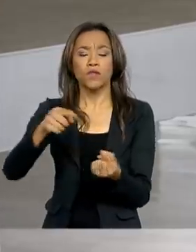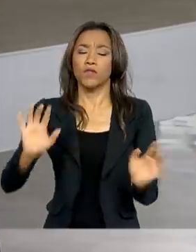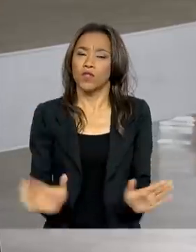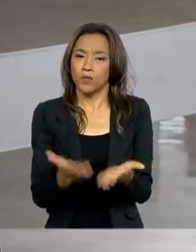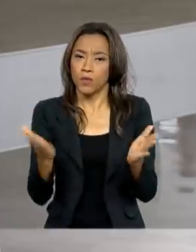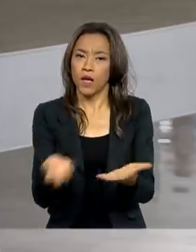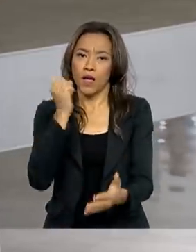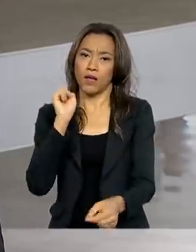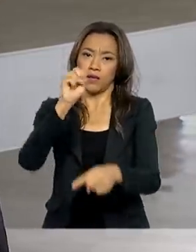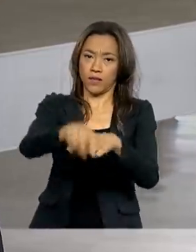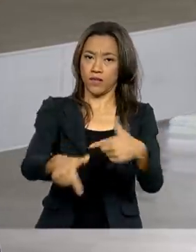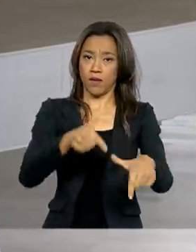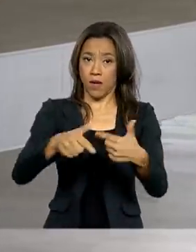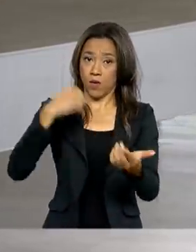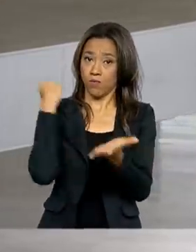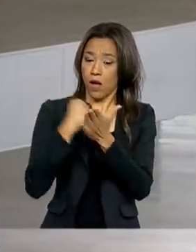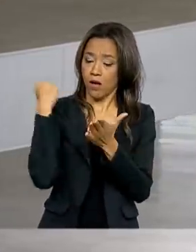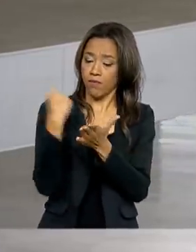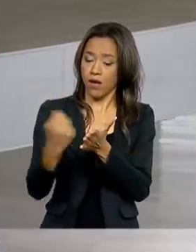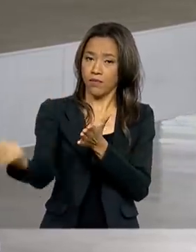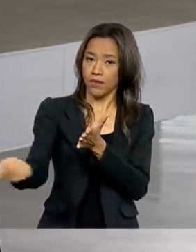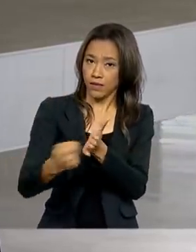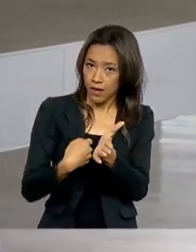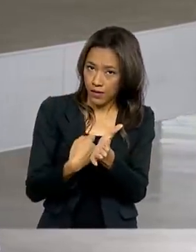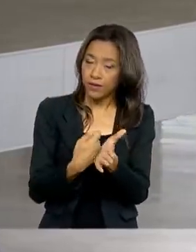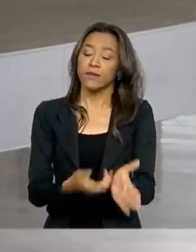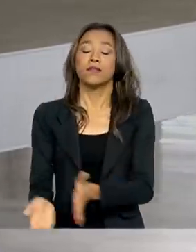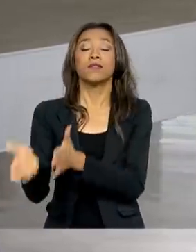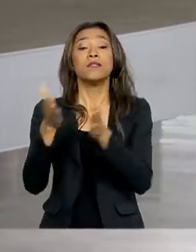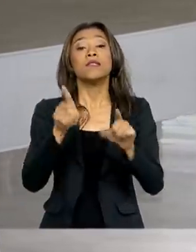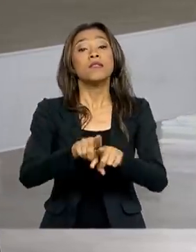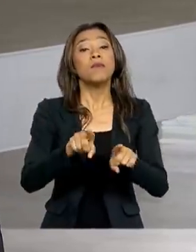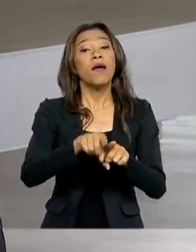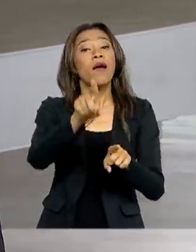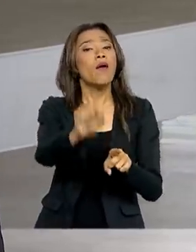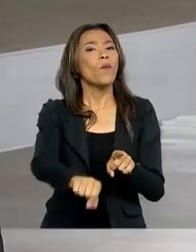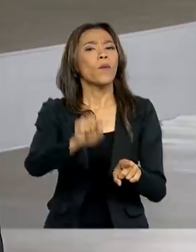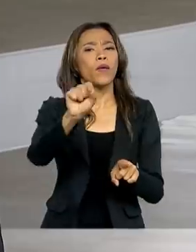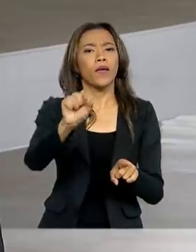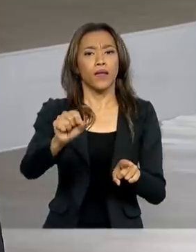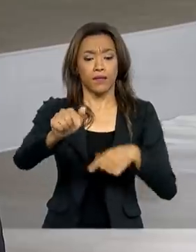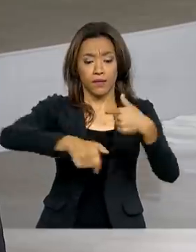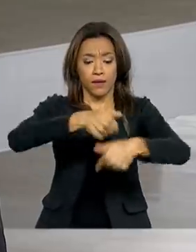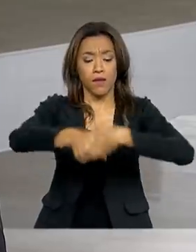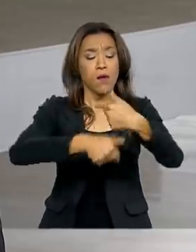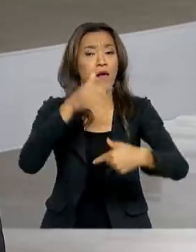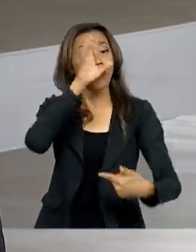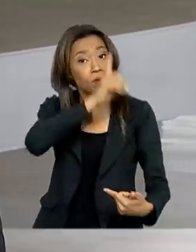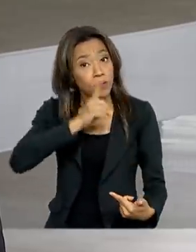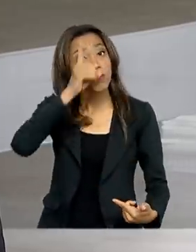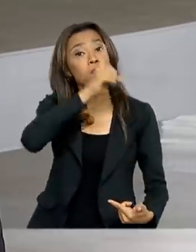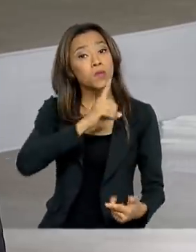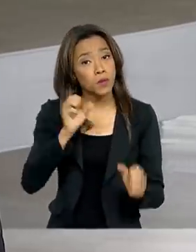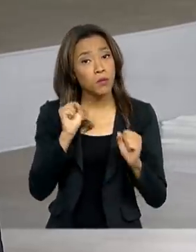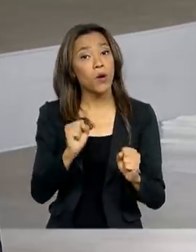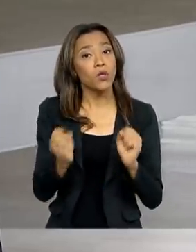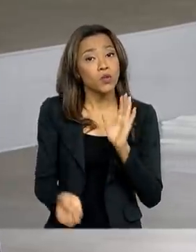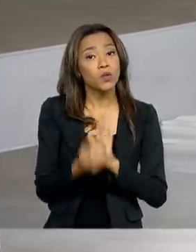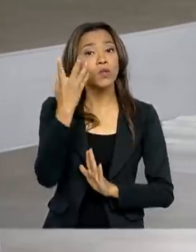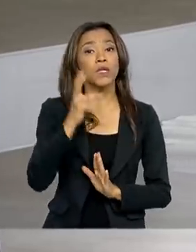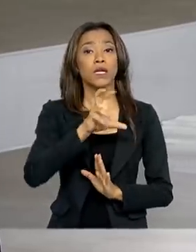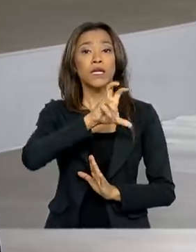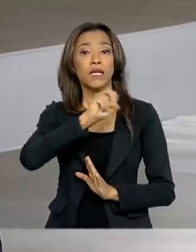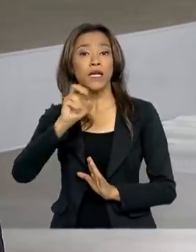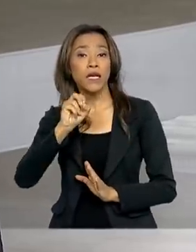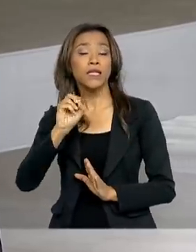carteira assinada. Entre elas está a possibilidade de trabalho aos domingos, que pode gerar 500 mil